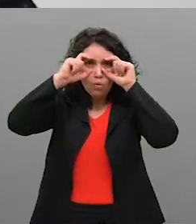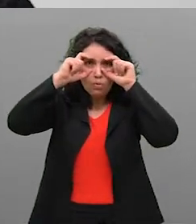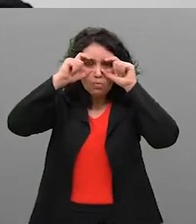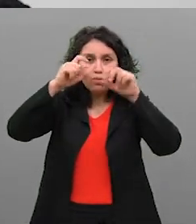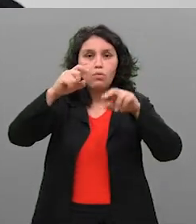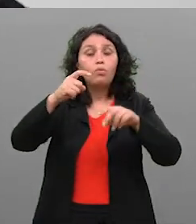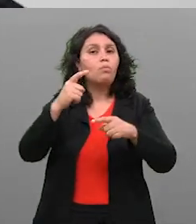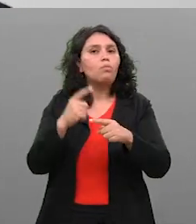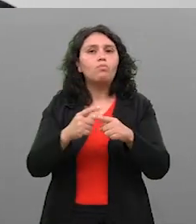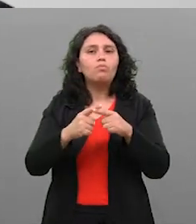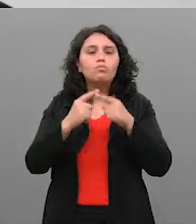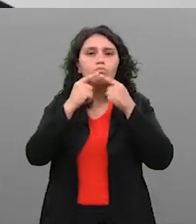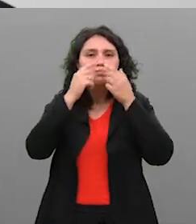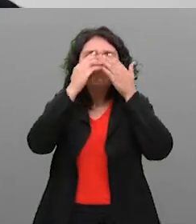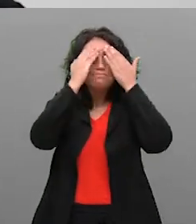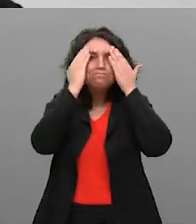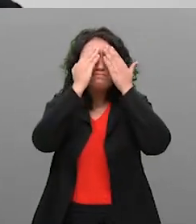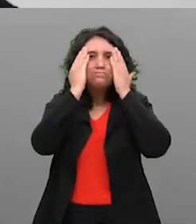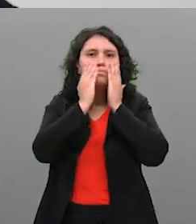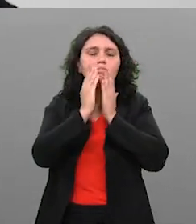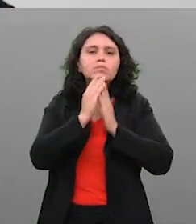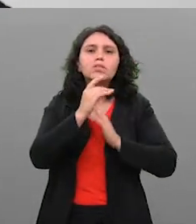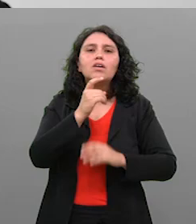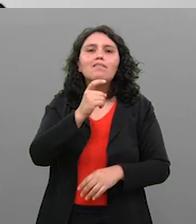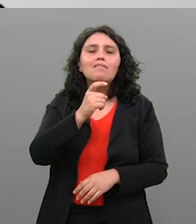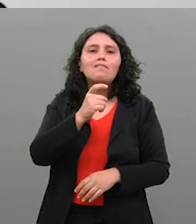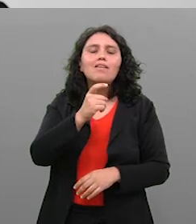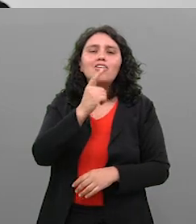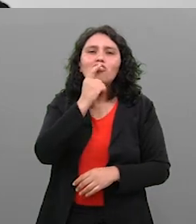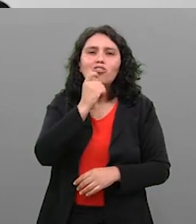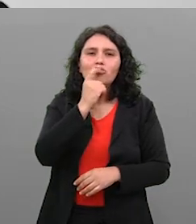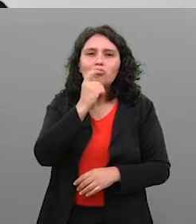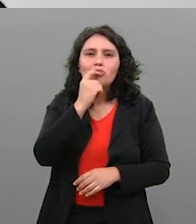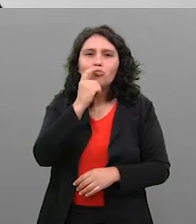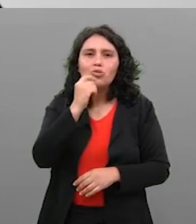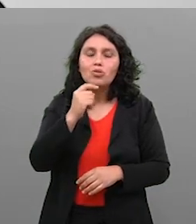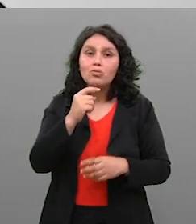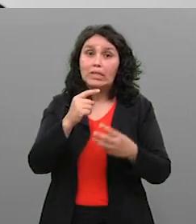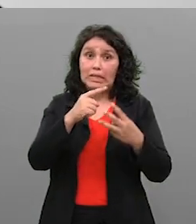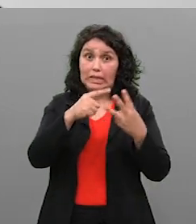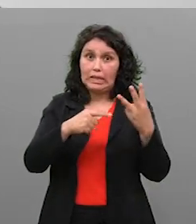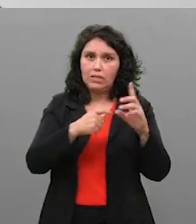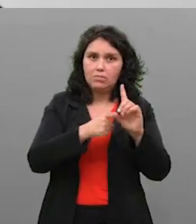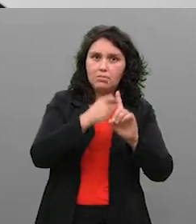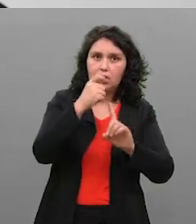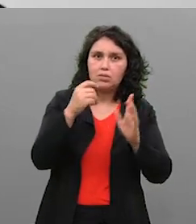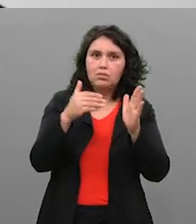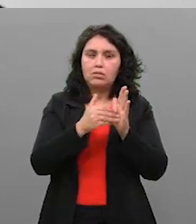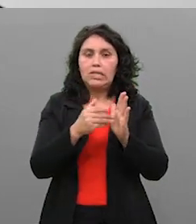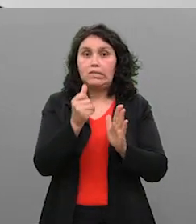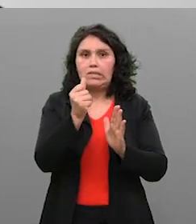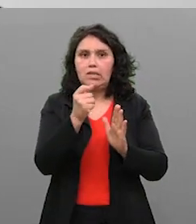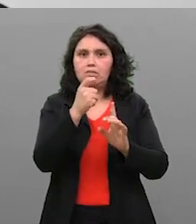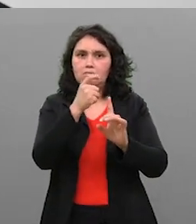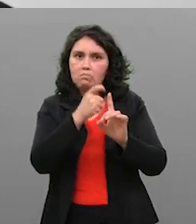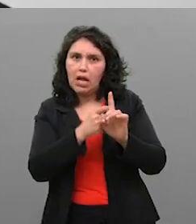bonés, óculos, porque ainda fica uma pele avermelhada entre 3 a 6 meses pós-procedimento, porque é uma pele